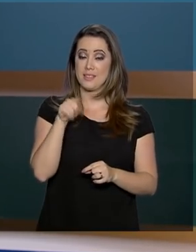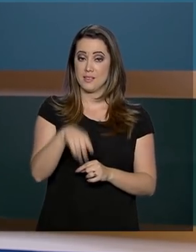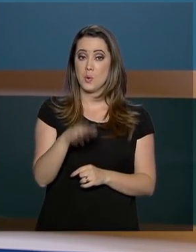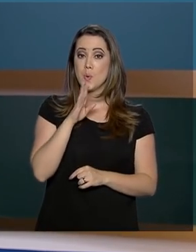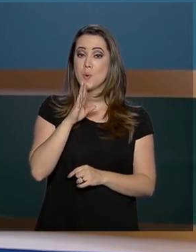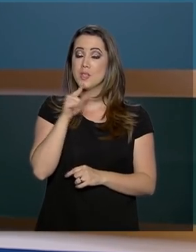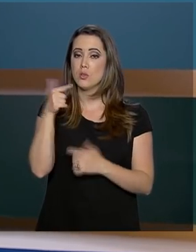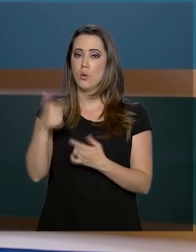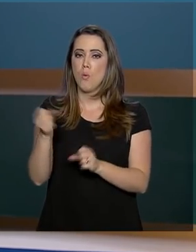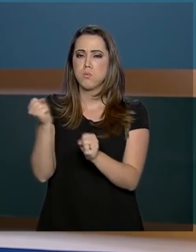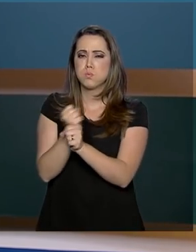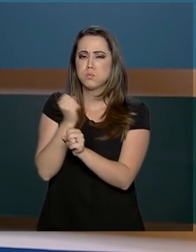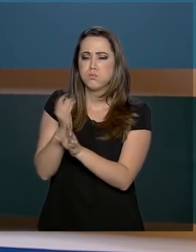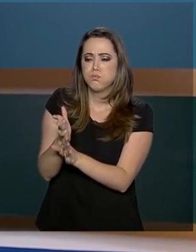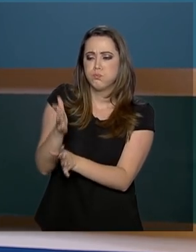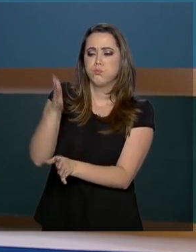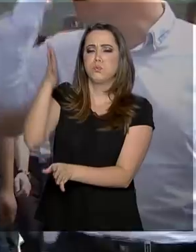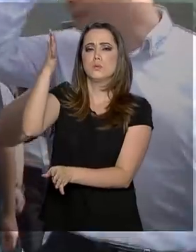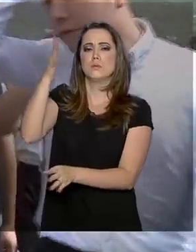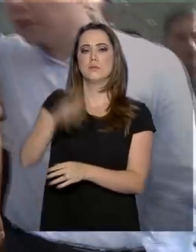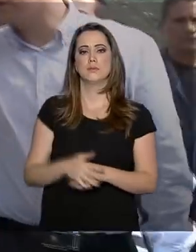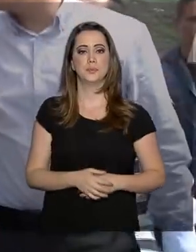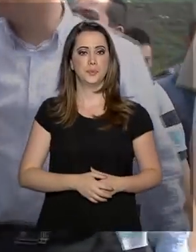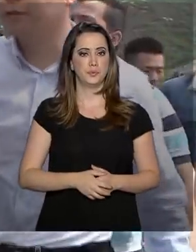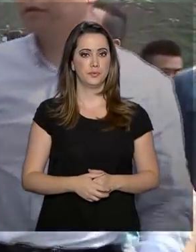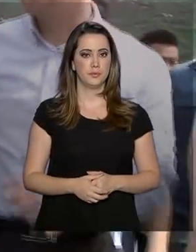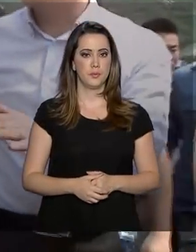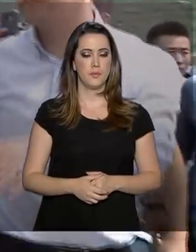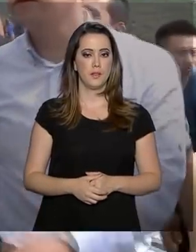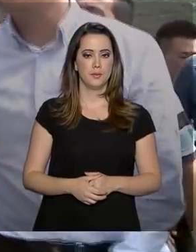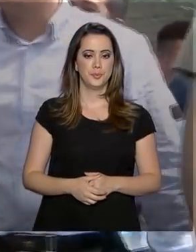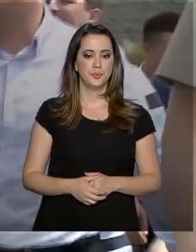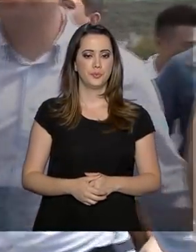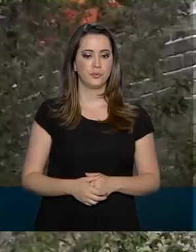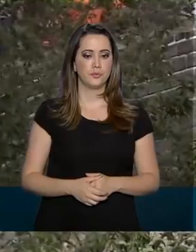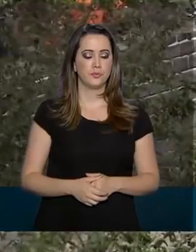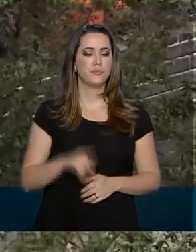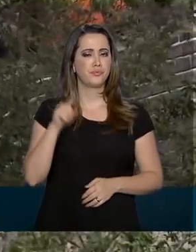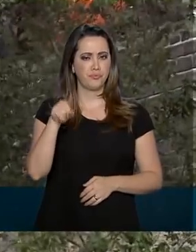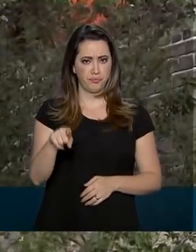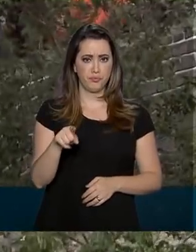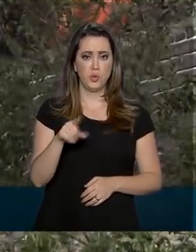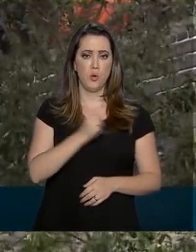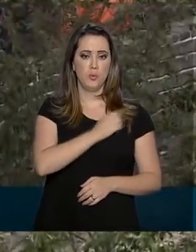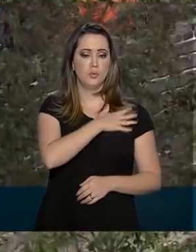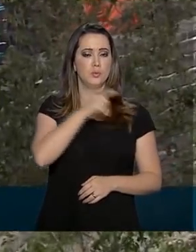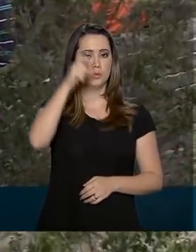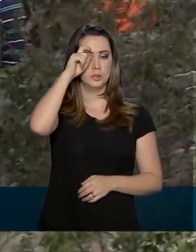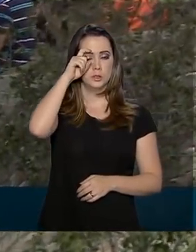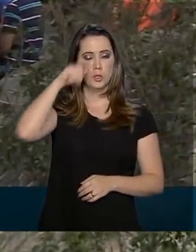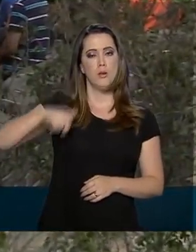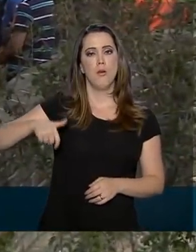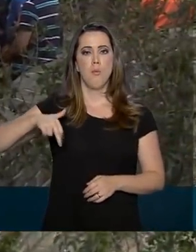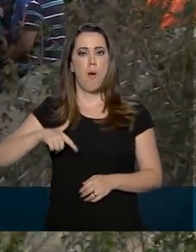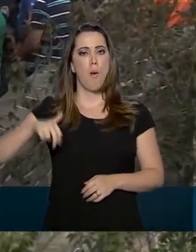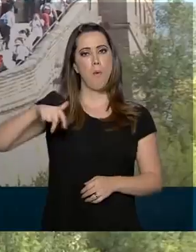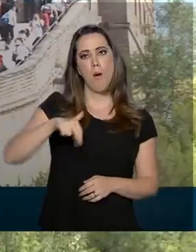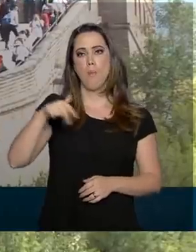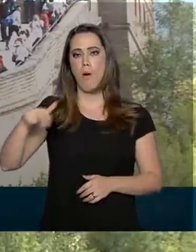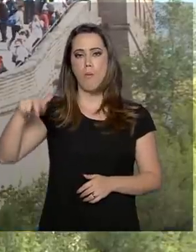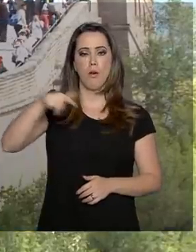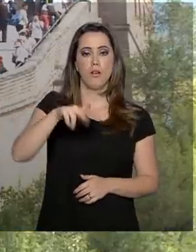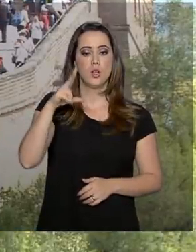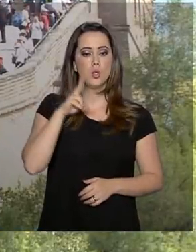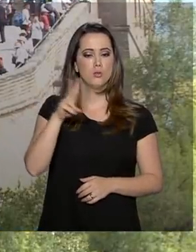ele foi conhecer a Muralha da China. O vice-presidente percorreu torres e passarelas do monumento considerado